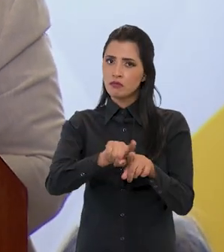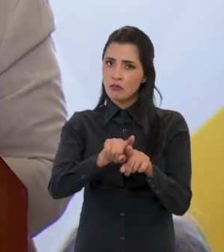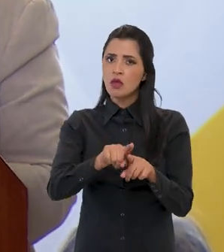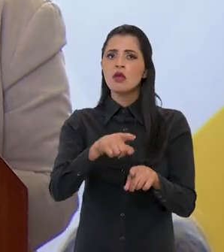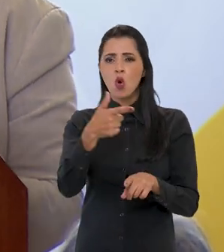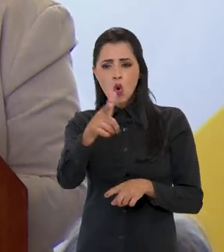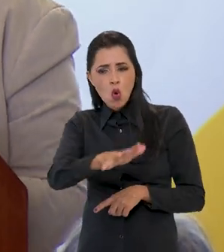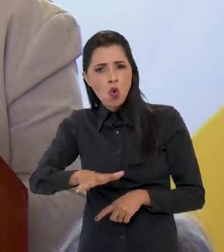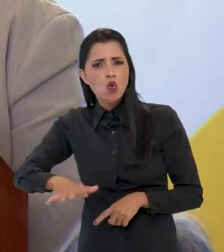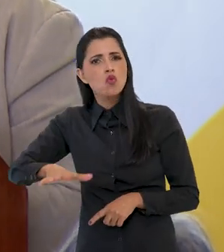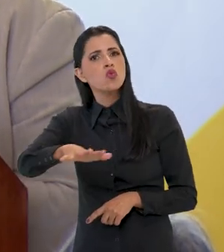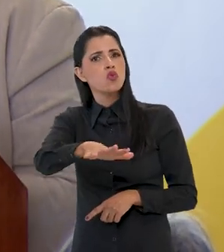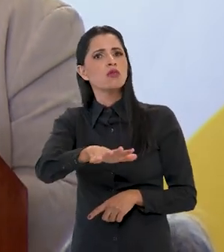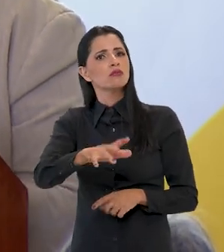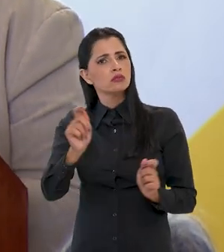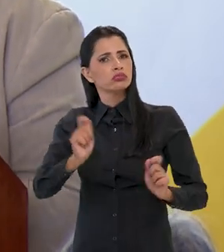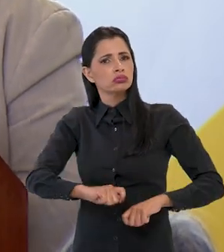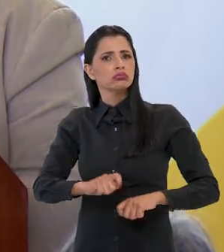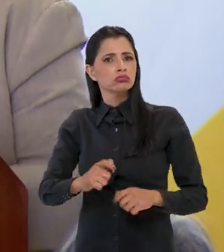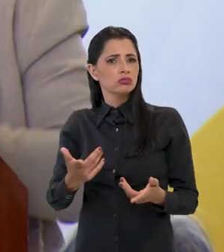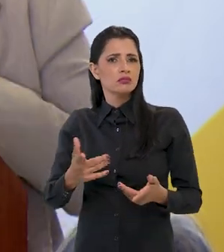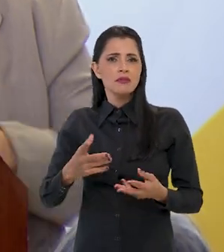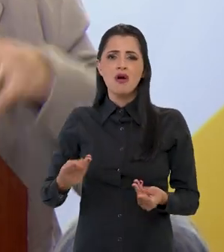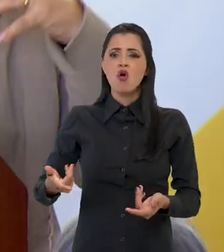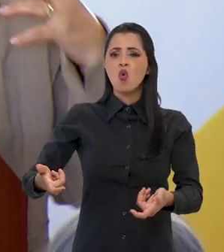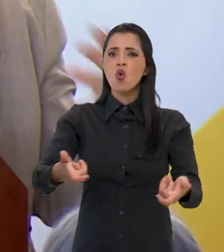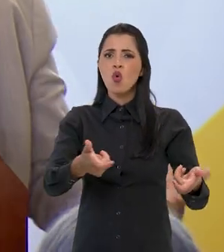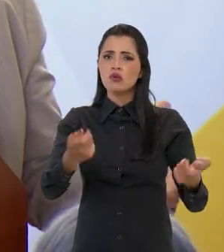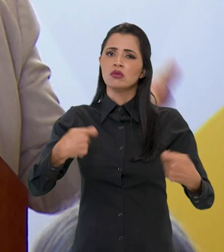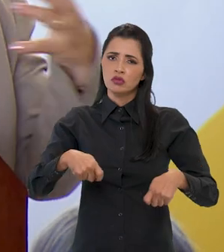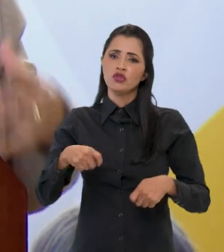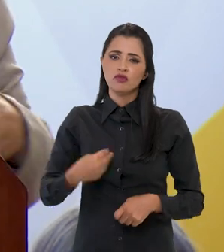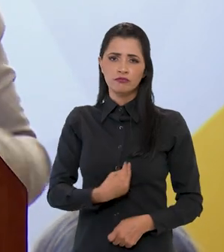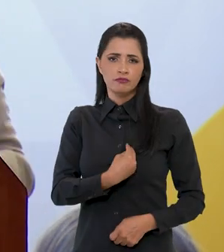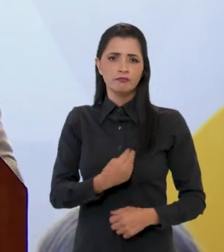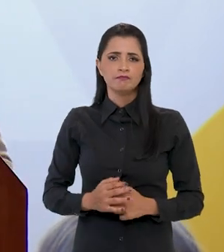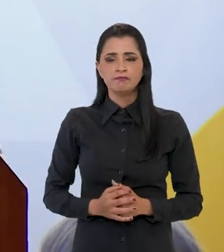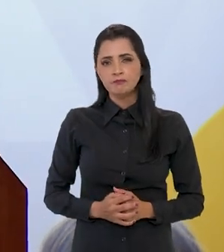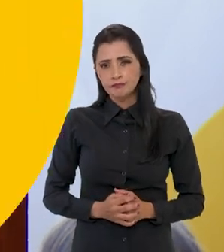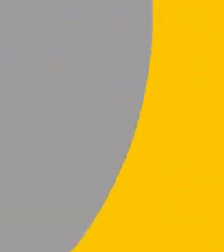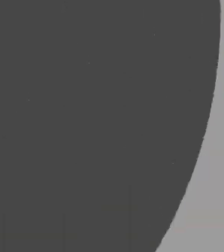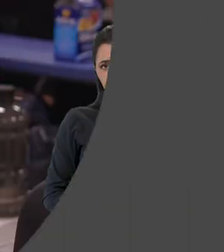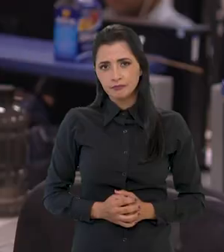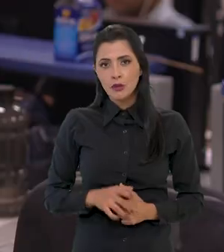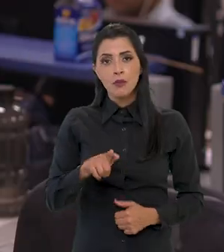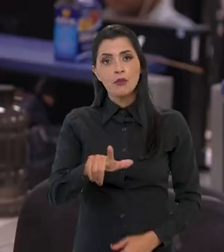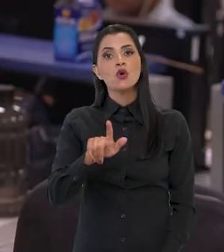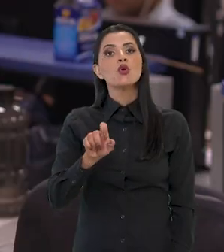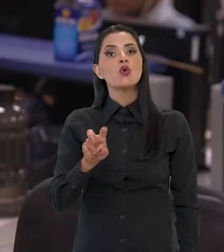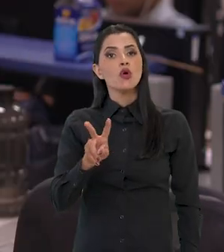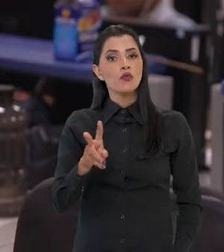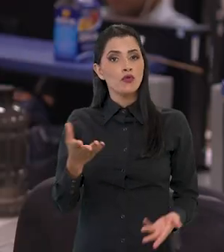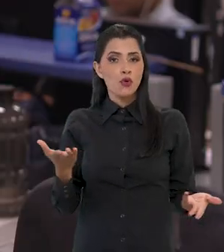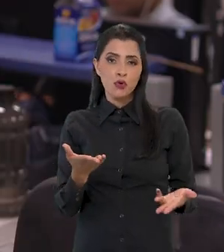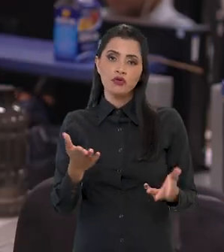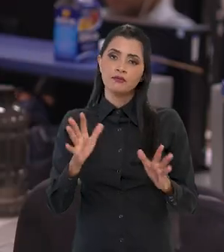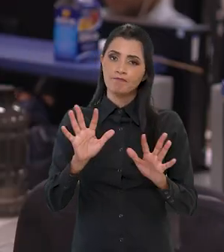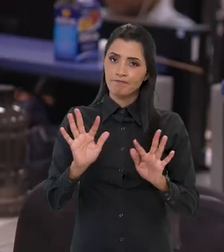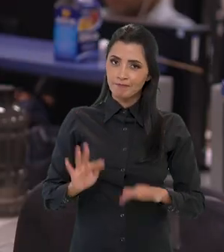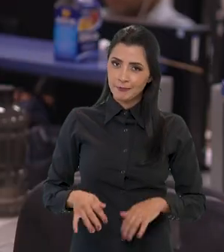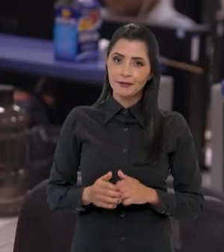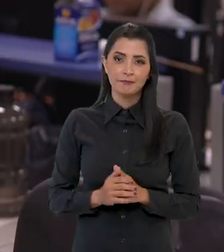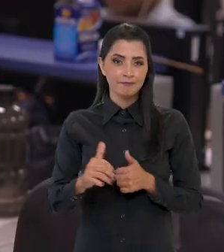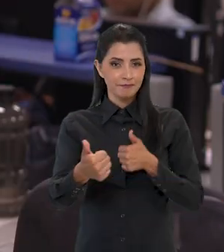legislativos, mas também no campo de todos os espaços que nós estamos vivendo. E o Ponto Gov de hoje